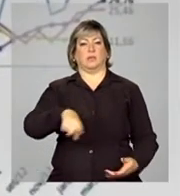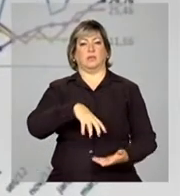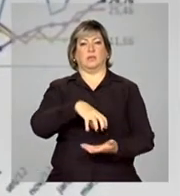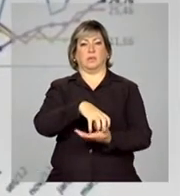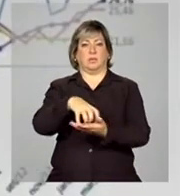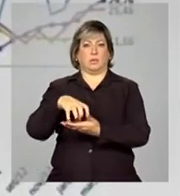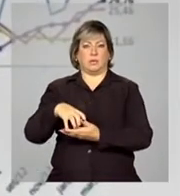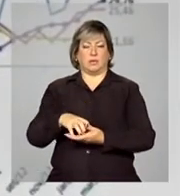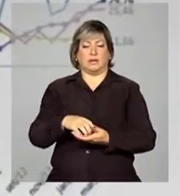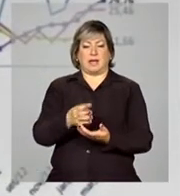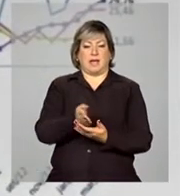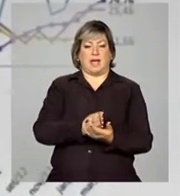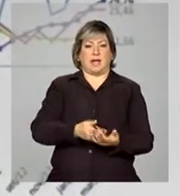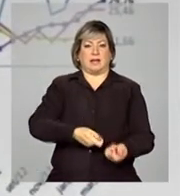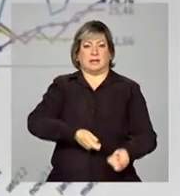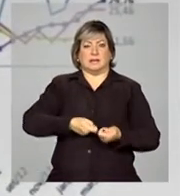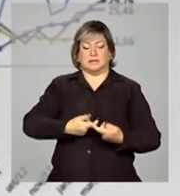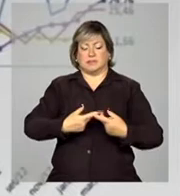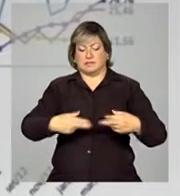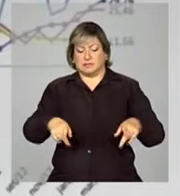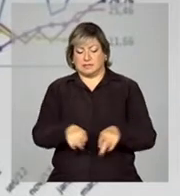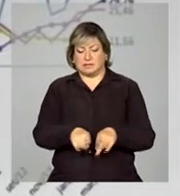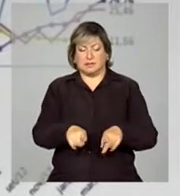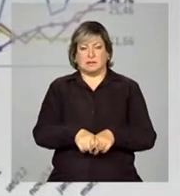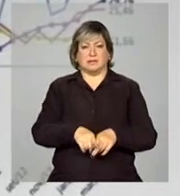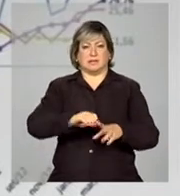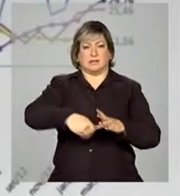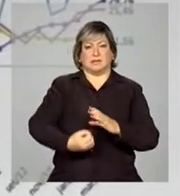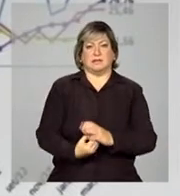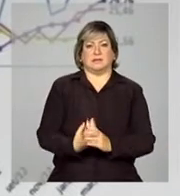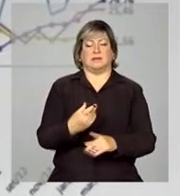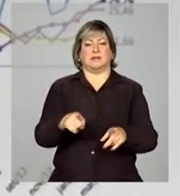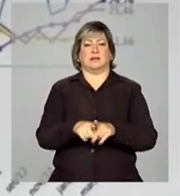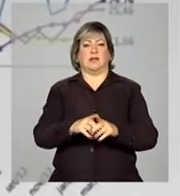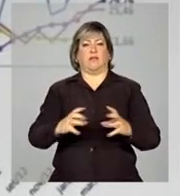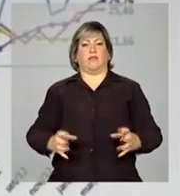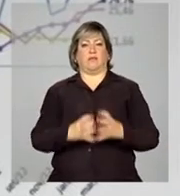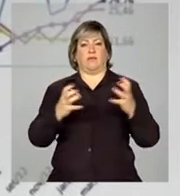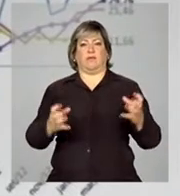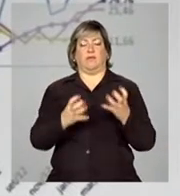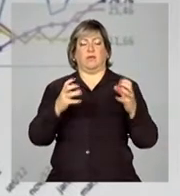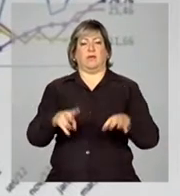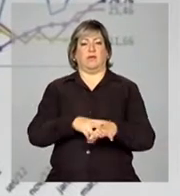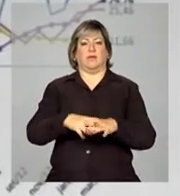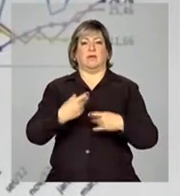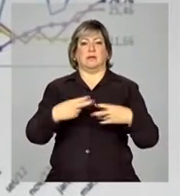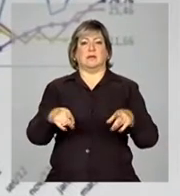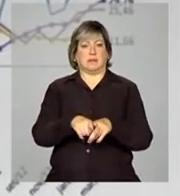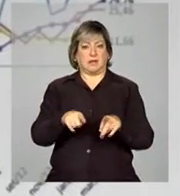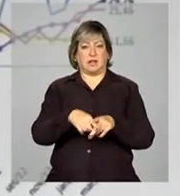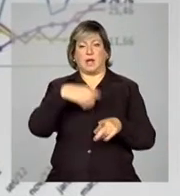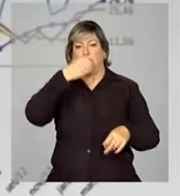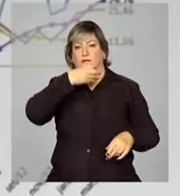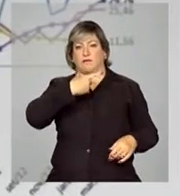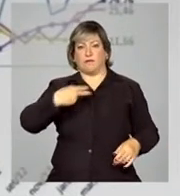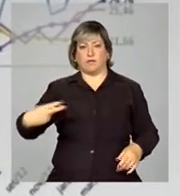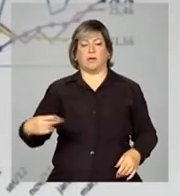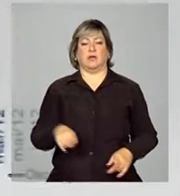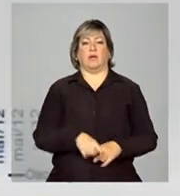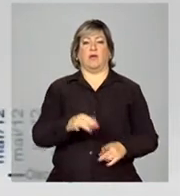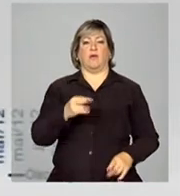tubérculos, raiz e legumes. E também a pressão de hortaliças, verduras e frutas, embora em menor